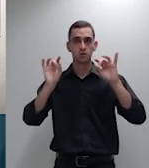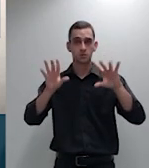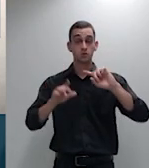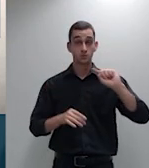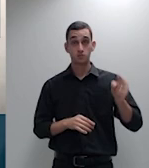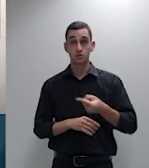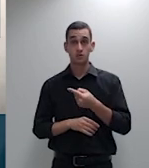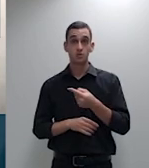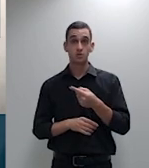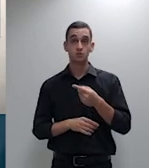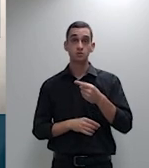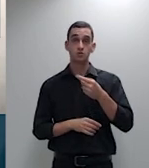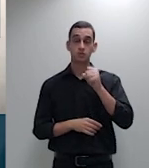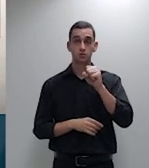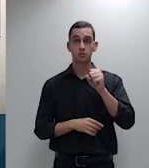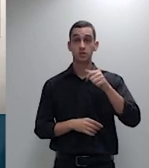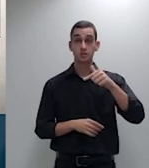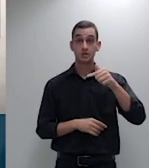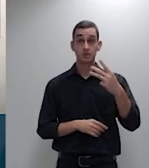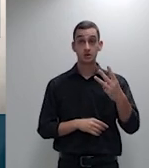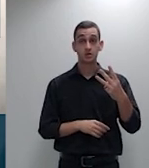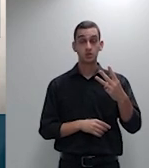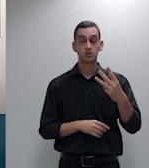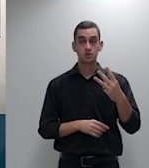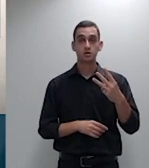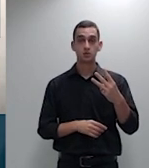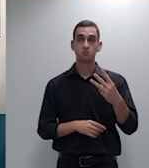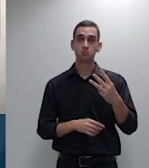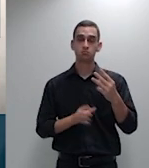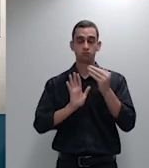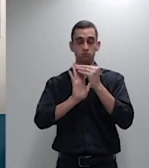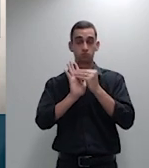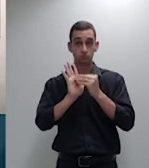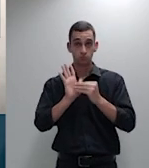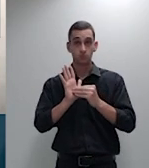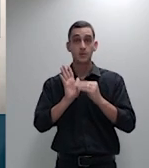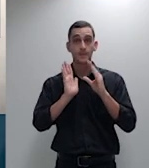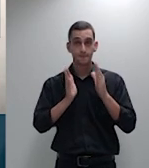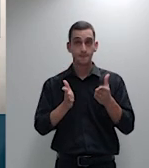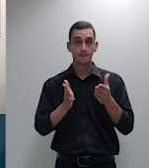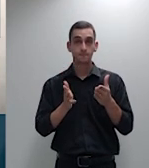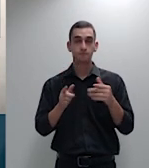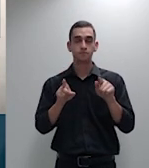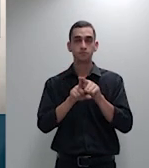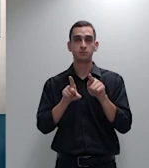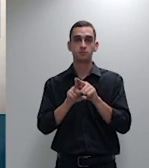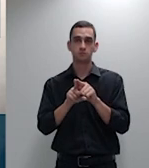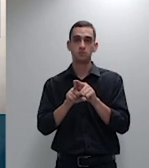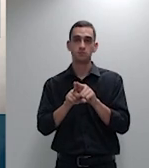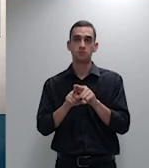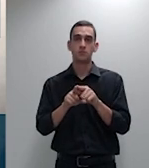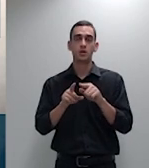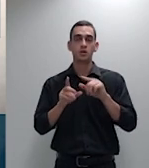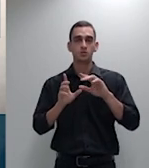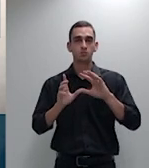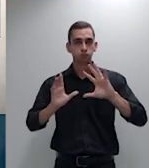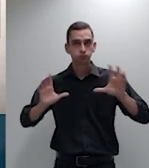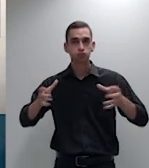milhão oitocentos setenta e três mil trezentos setenta e sete e no conjunto dos recursos especiais temos dez